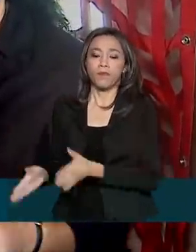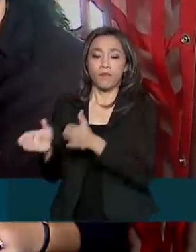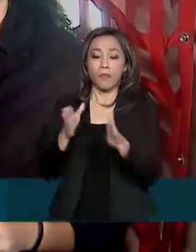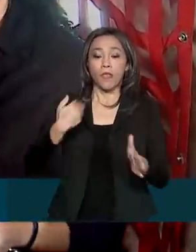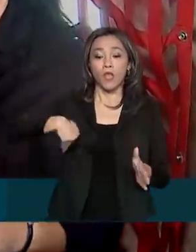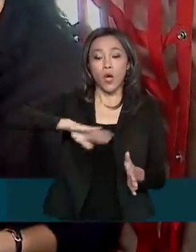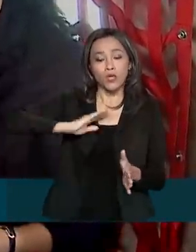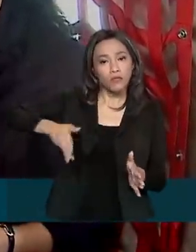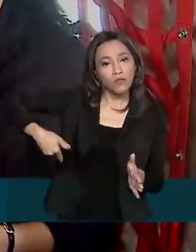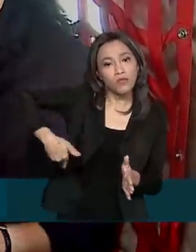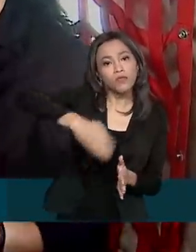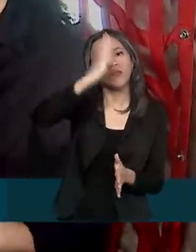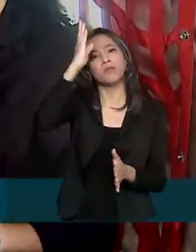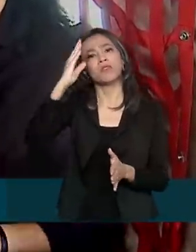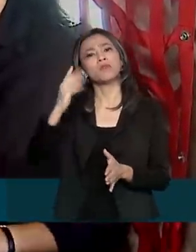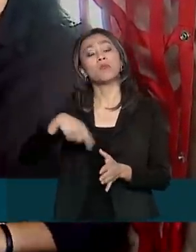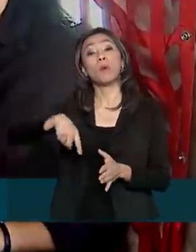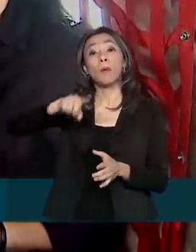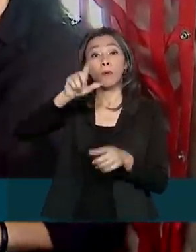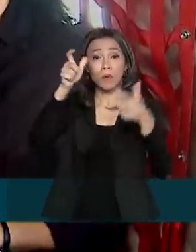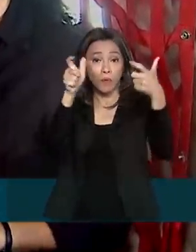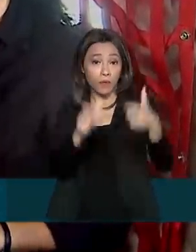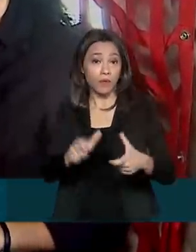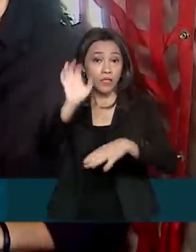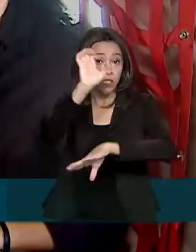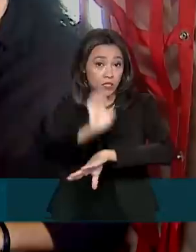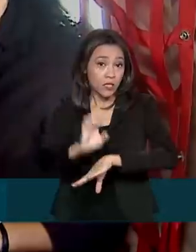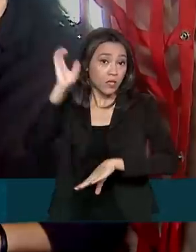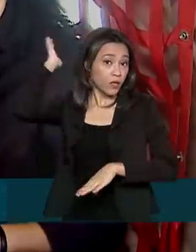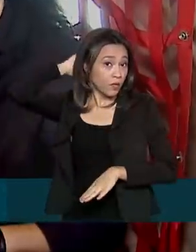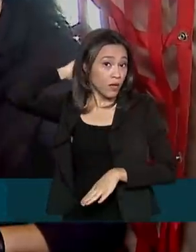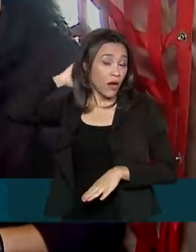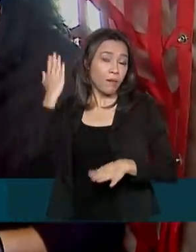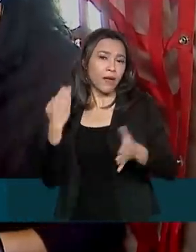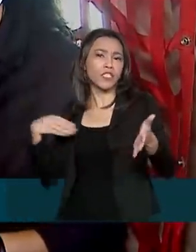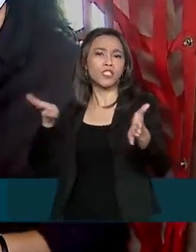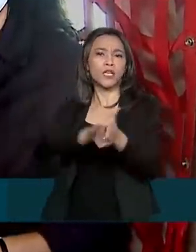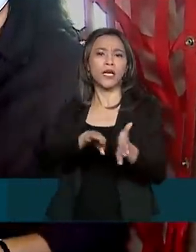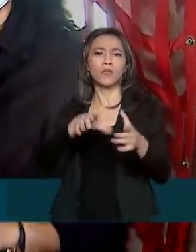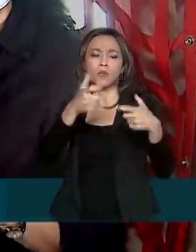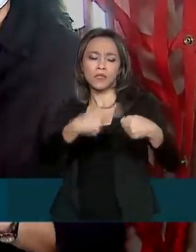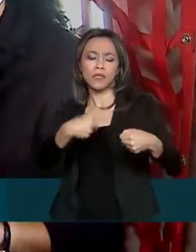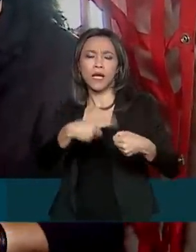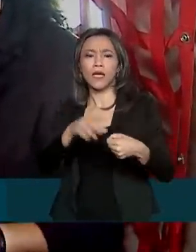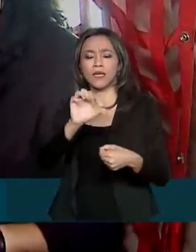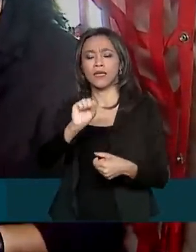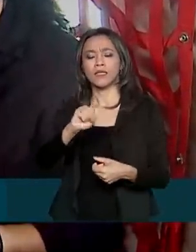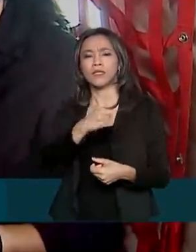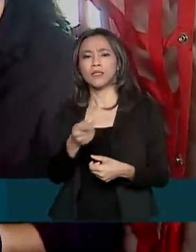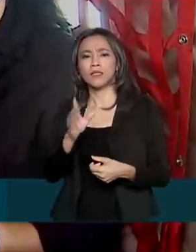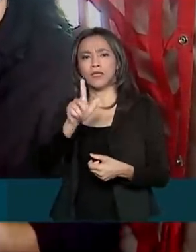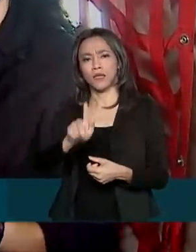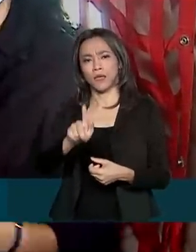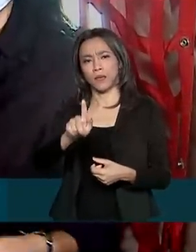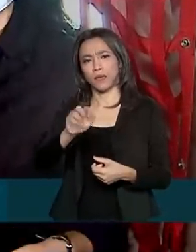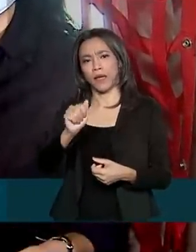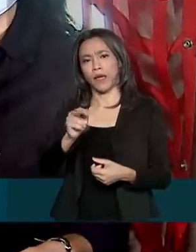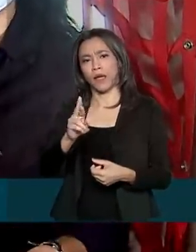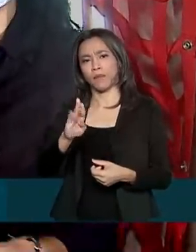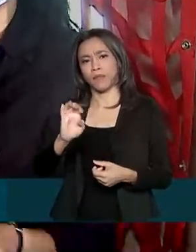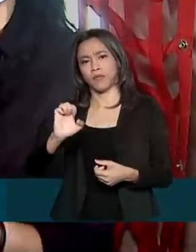de Caximbo, no Pará, para a primeira parada técnica rumo a São Gabriel da Cachoeira. Nesta aeronave estão